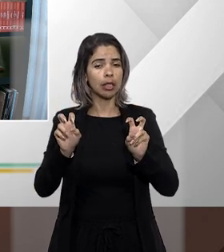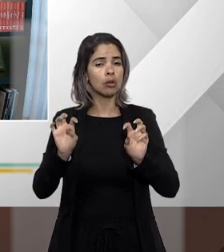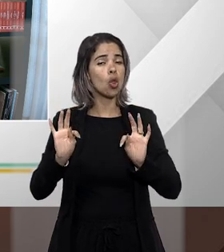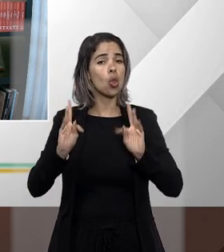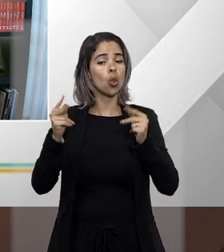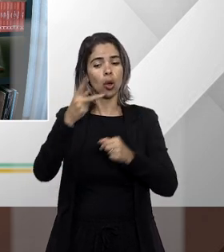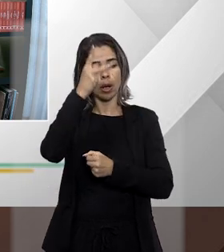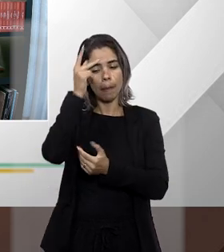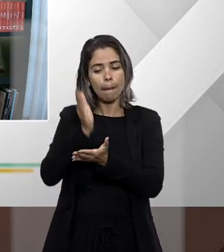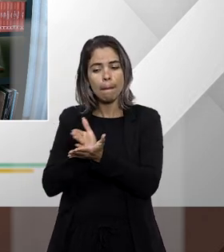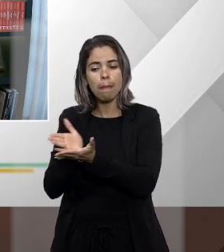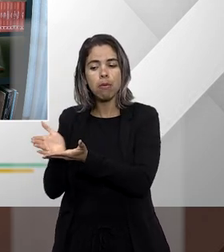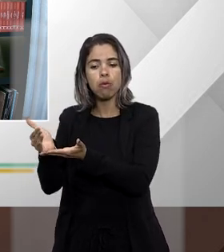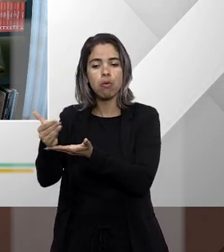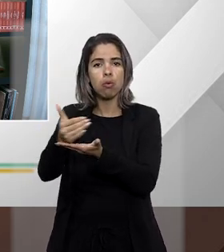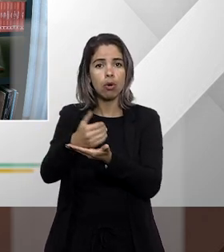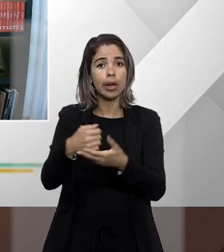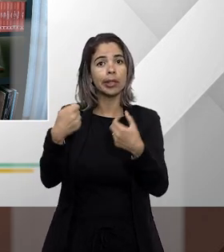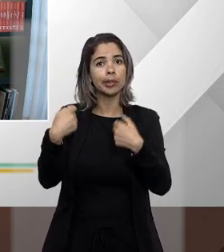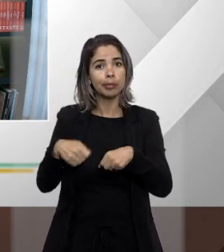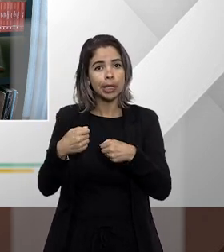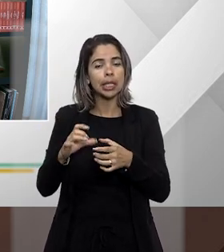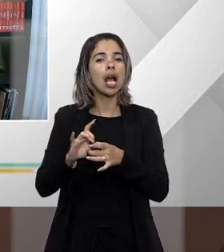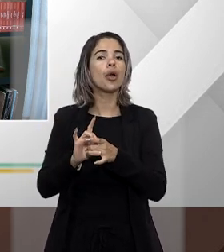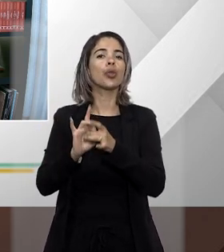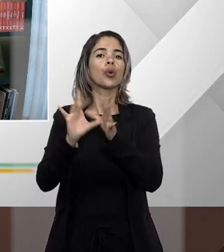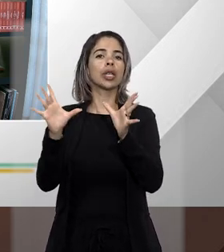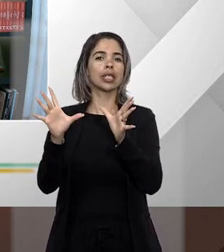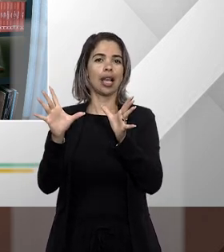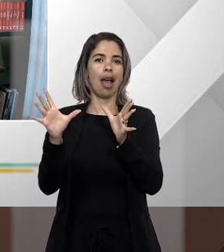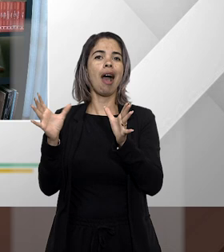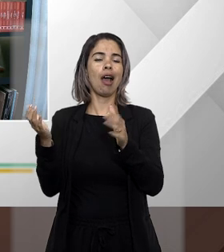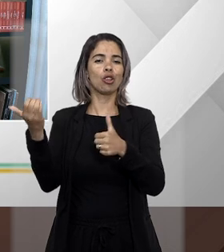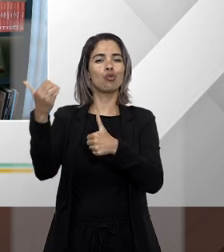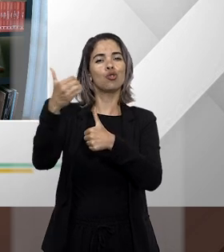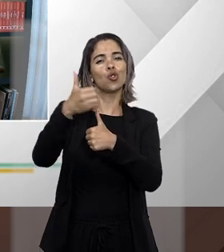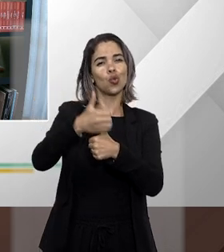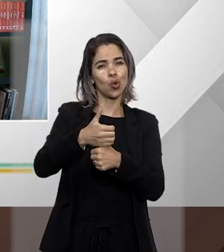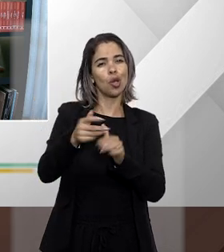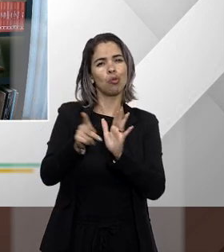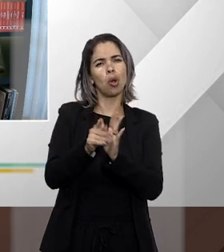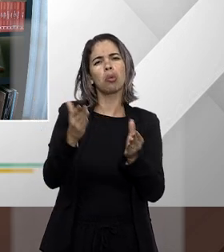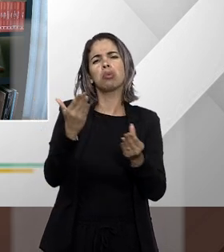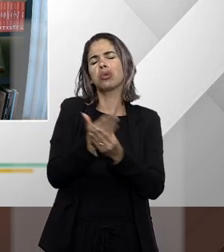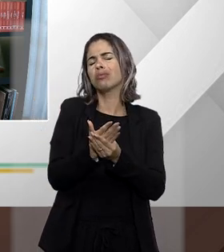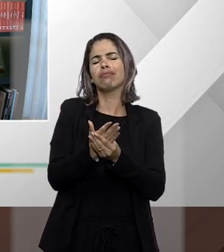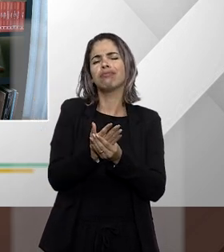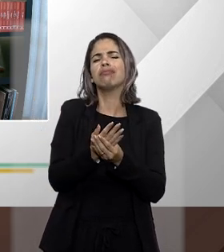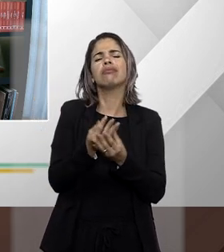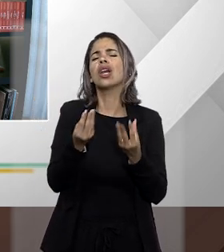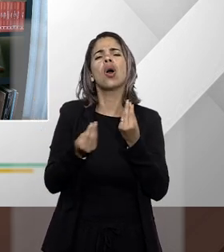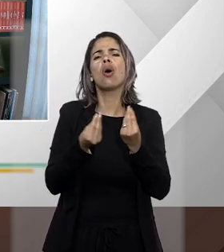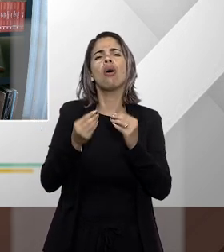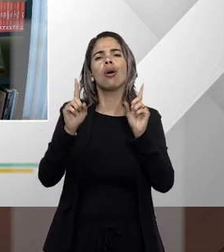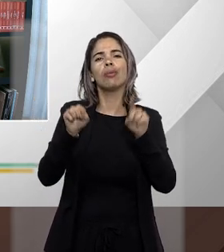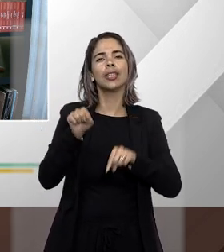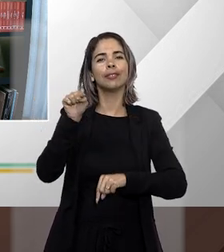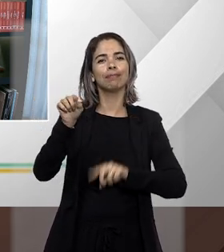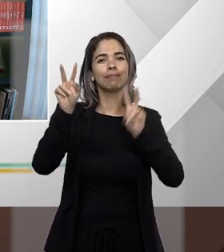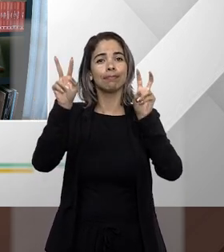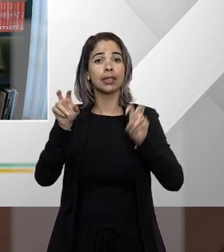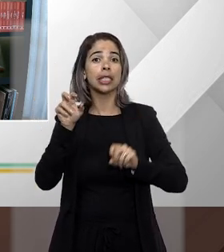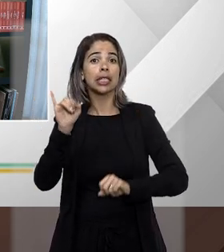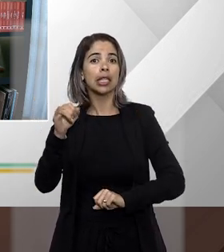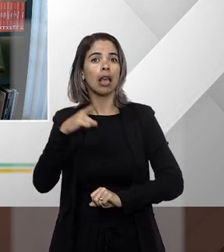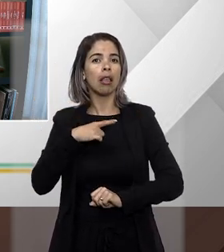tem que autorizar a substituição processual gostaria de ouvir então o professor Ailton falando em relação se há jurisprudência há precedentes